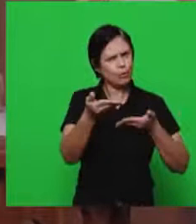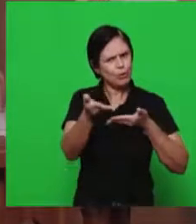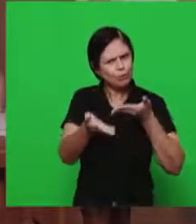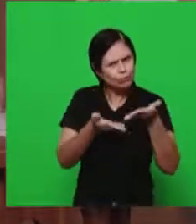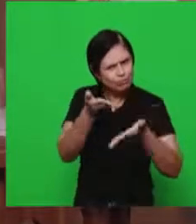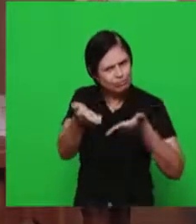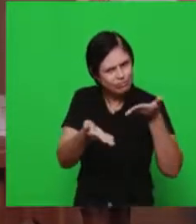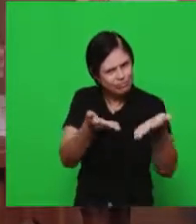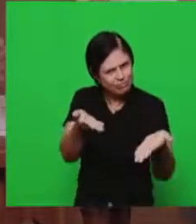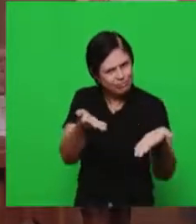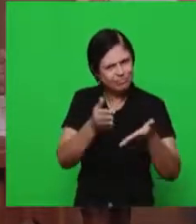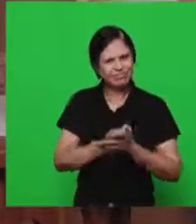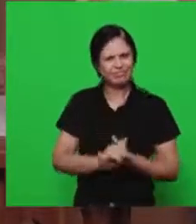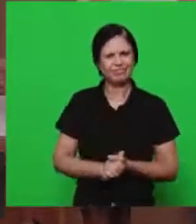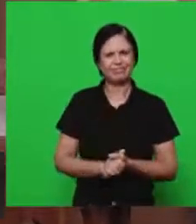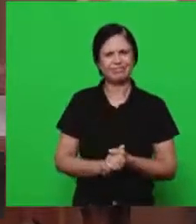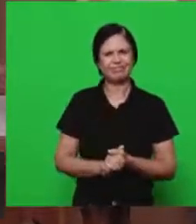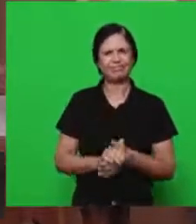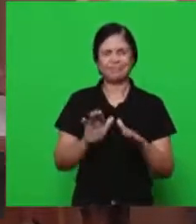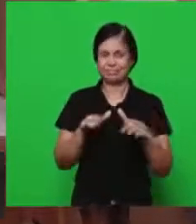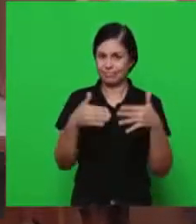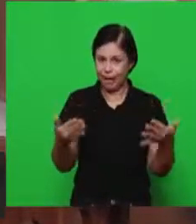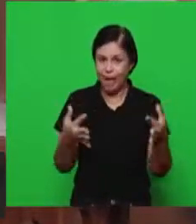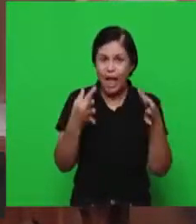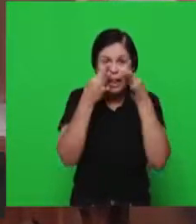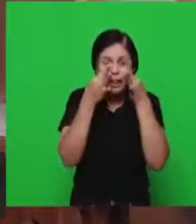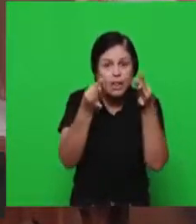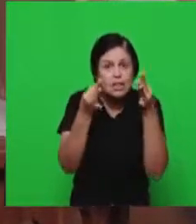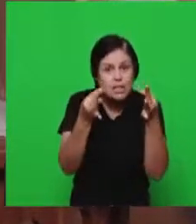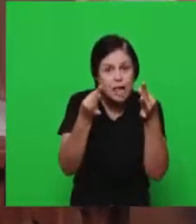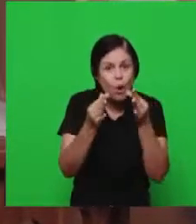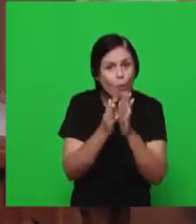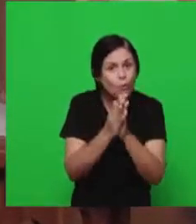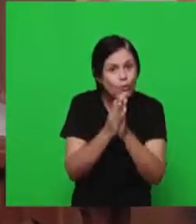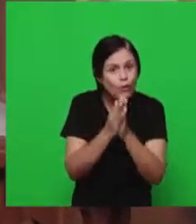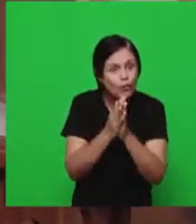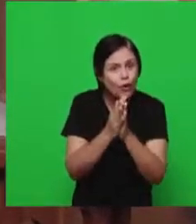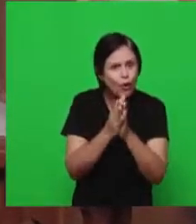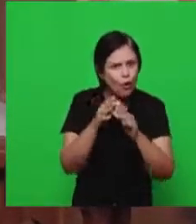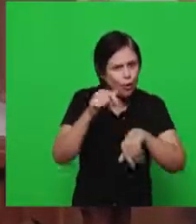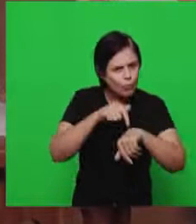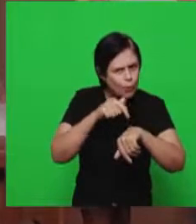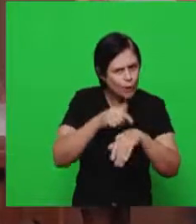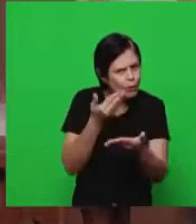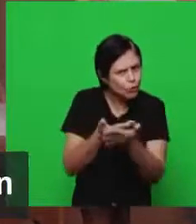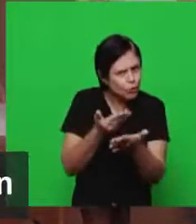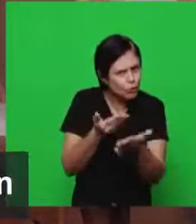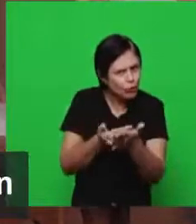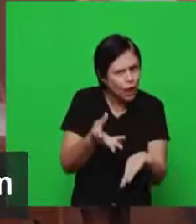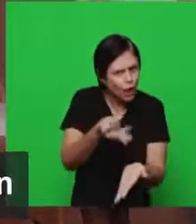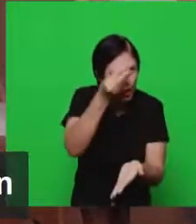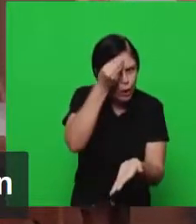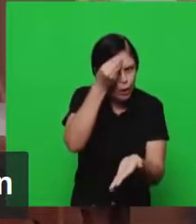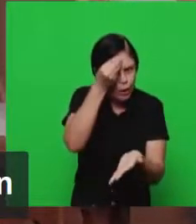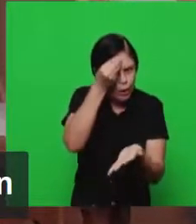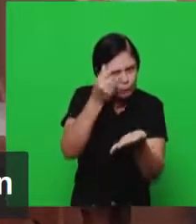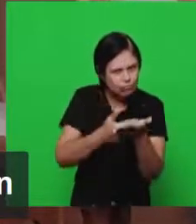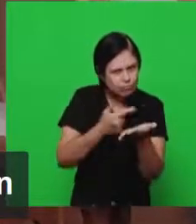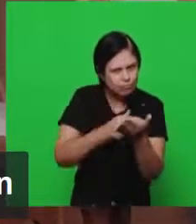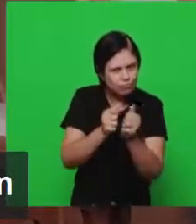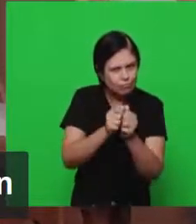nossas igrejas. assim chamamos a atenção dos nossos irmãos para esse estudo da Palavra de Deus, no livro do